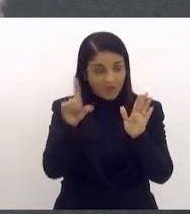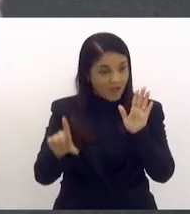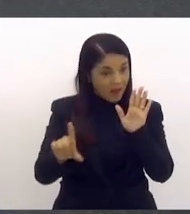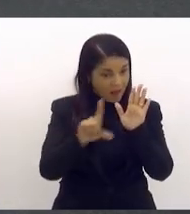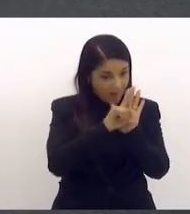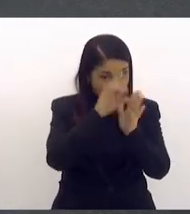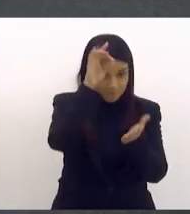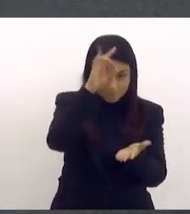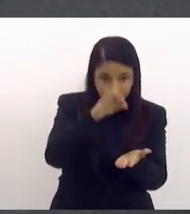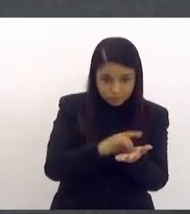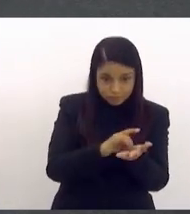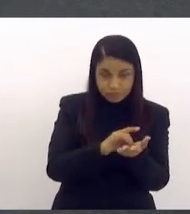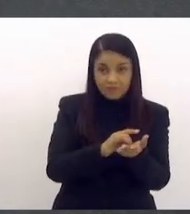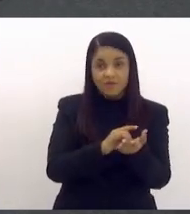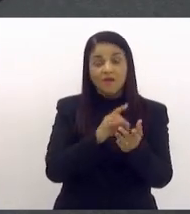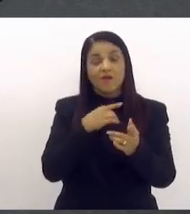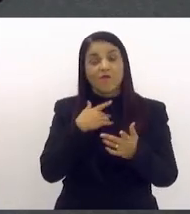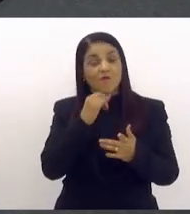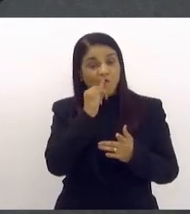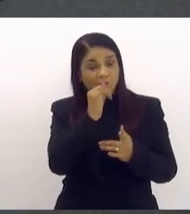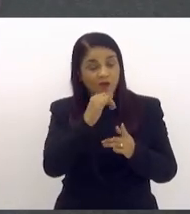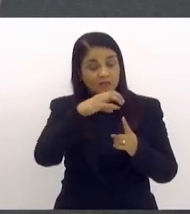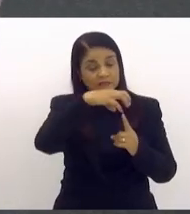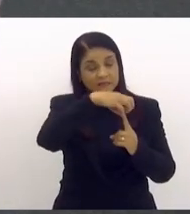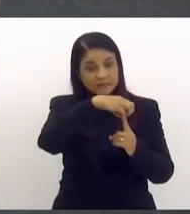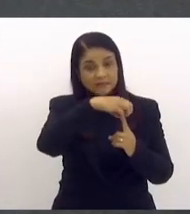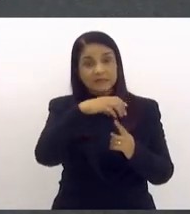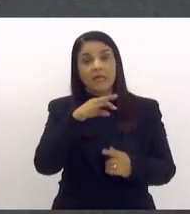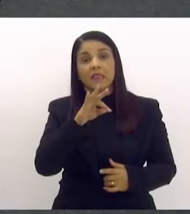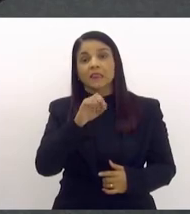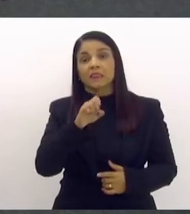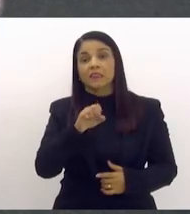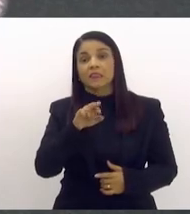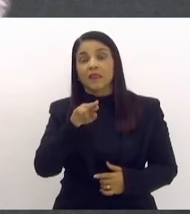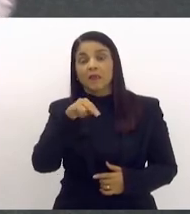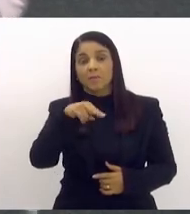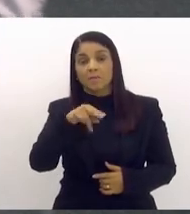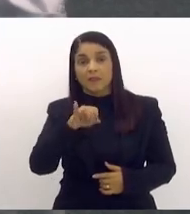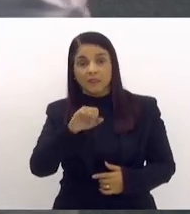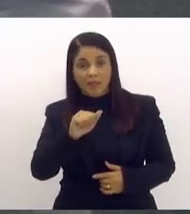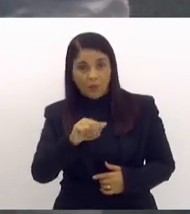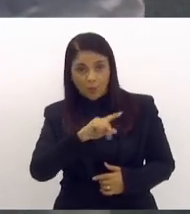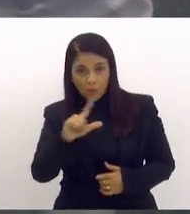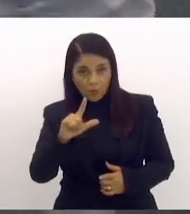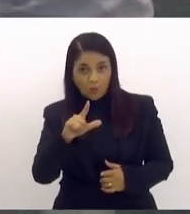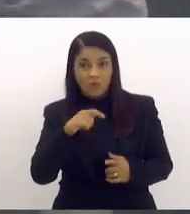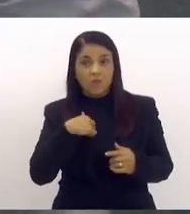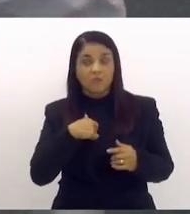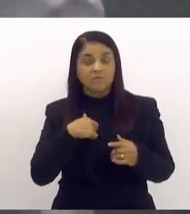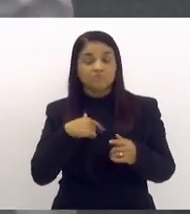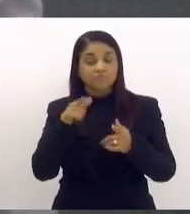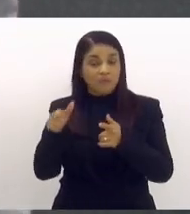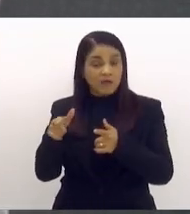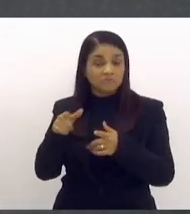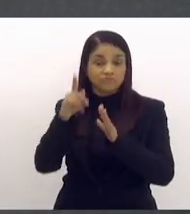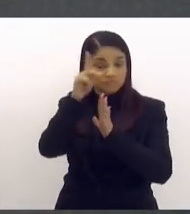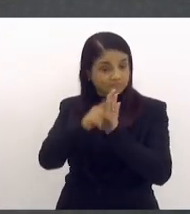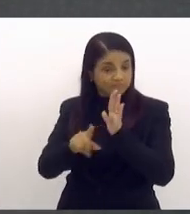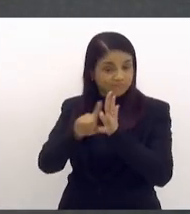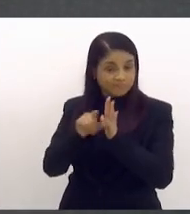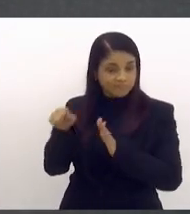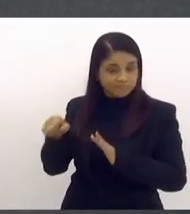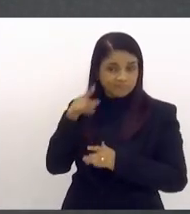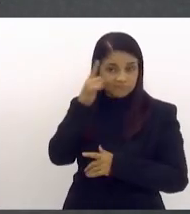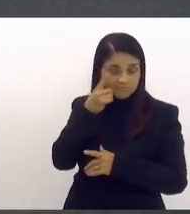fala só de terminais, tem que ter bicicletários. Mas o deputado Serafini está falando de estabelecimentos públicos, é muito mais